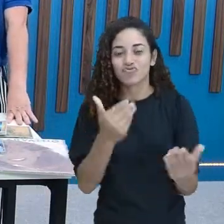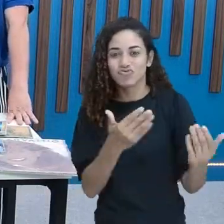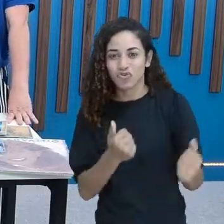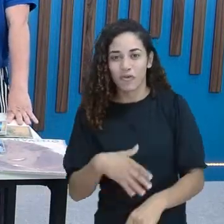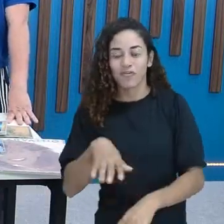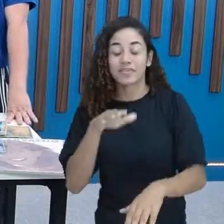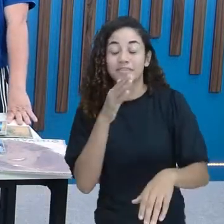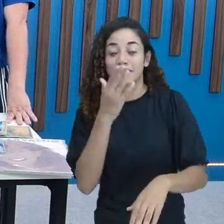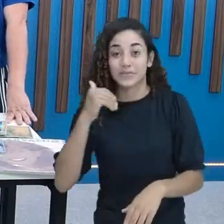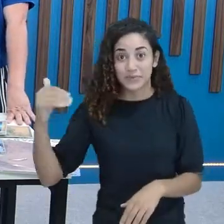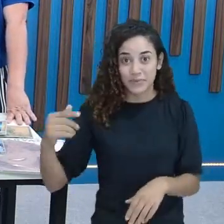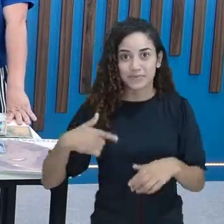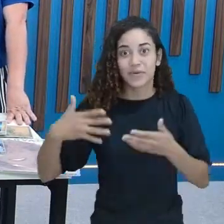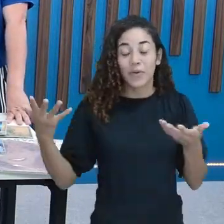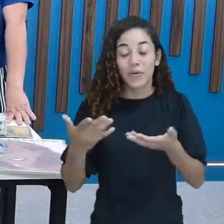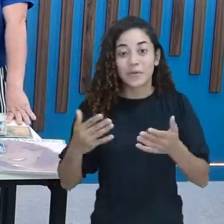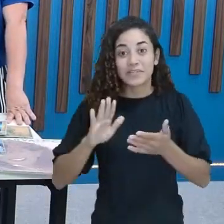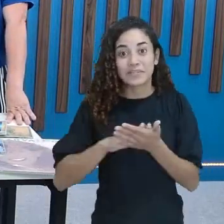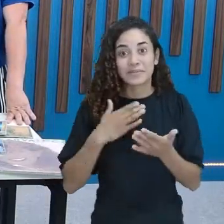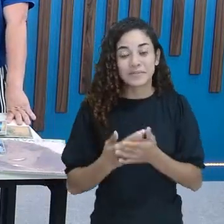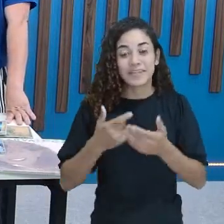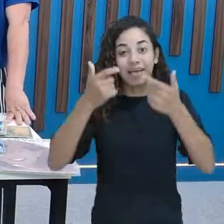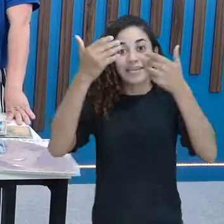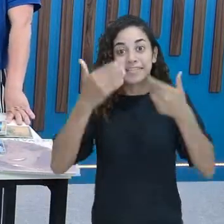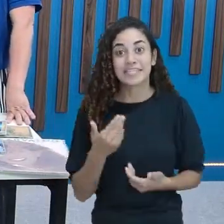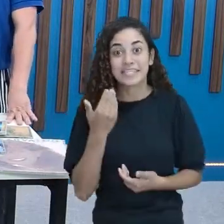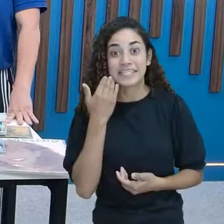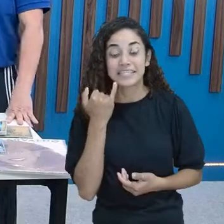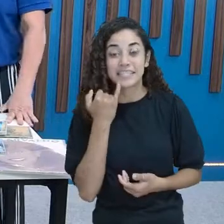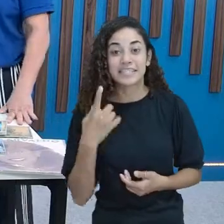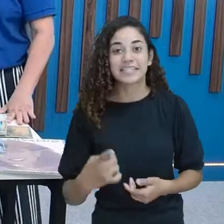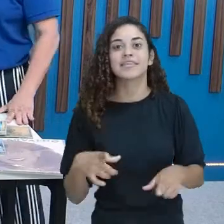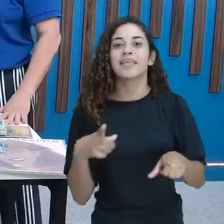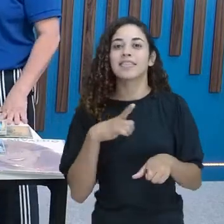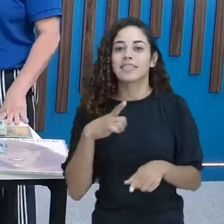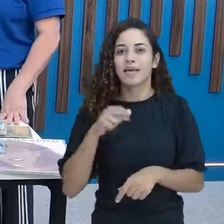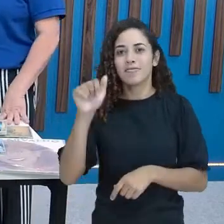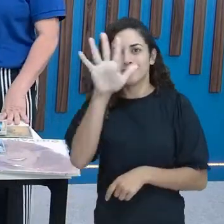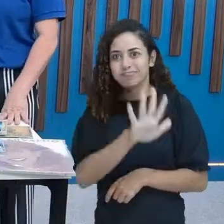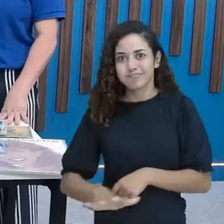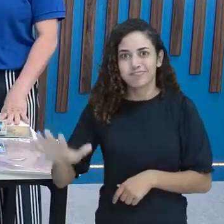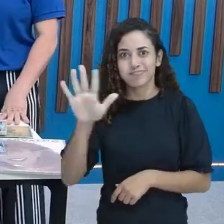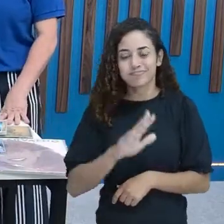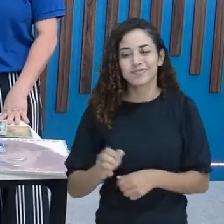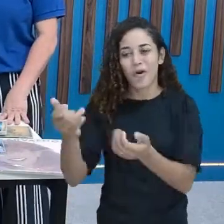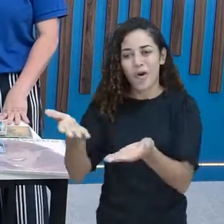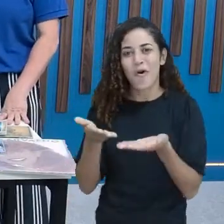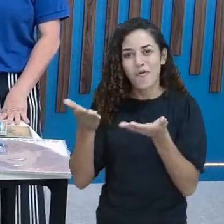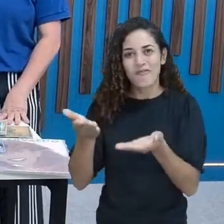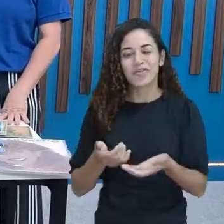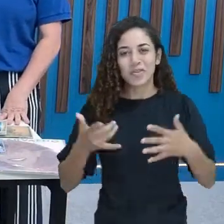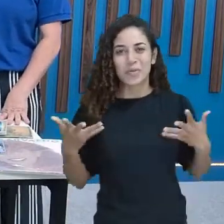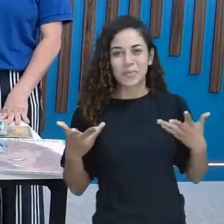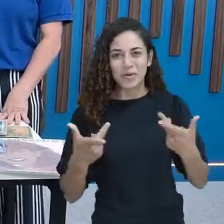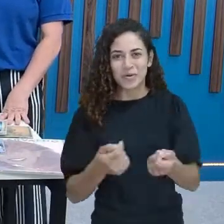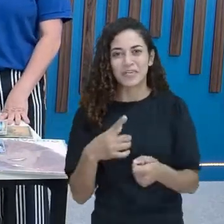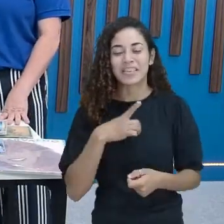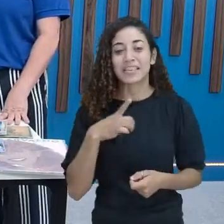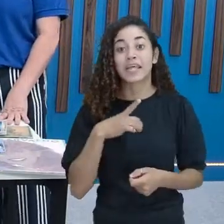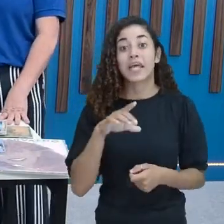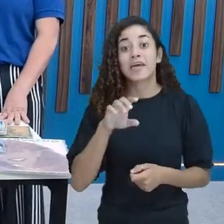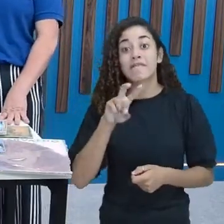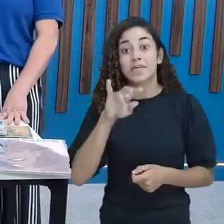a interpretação para a gente hoje Tem seminário, tem convidadas ilustres Professora Dili Soares, professora